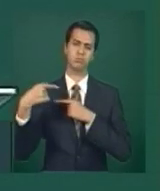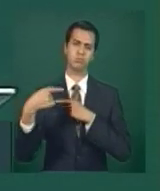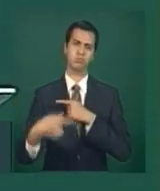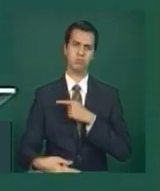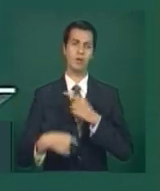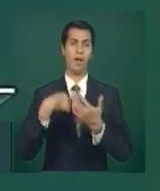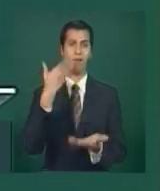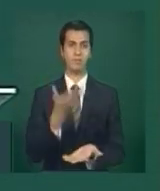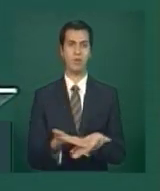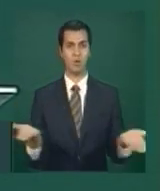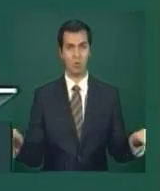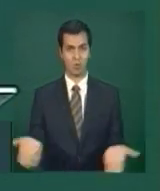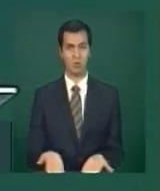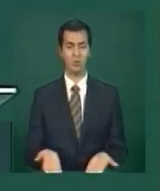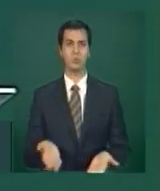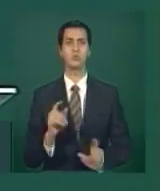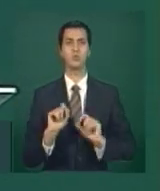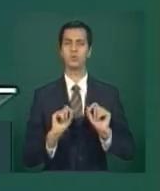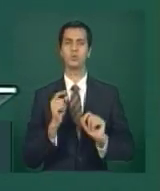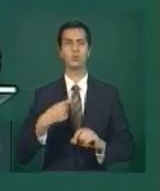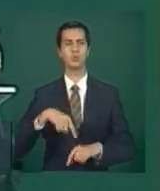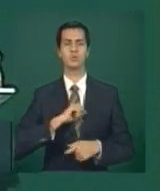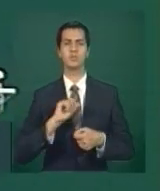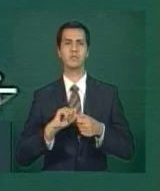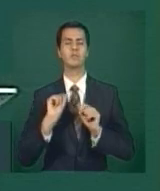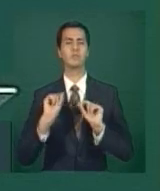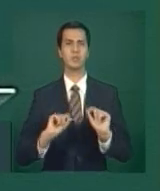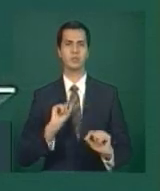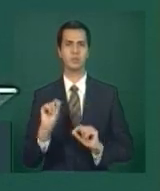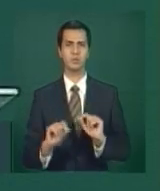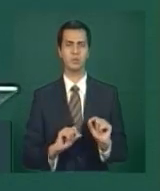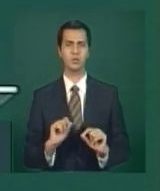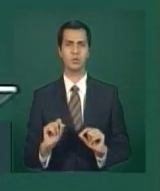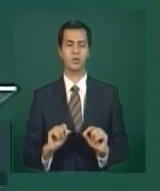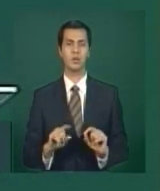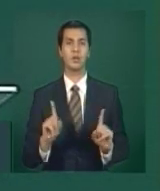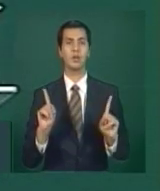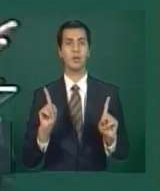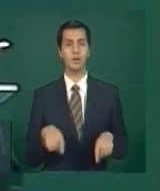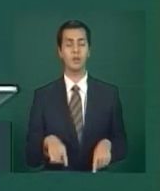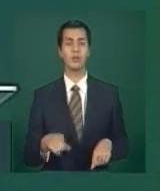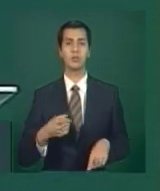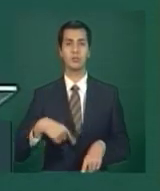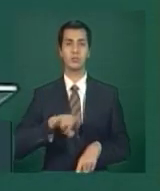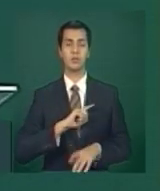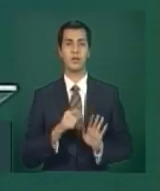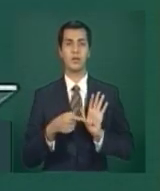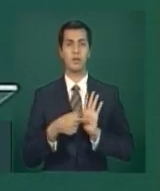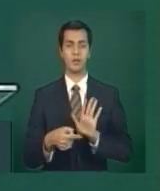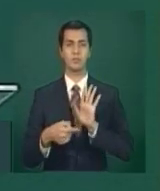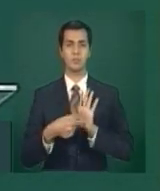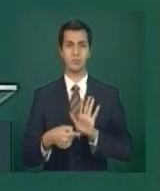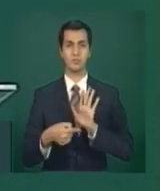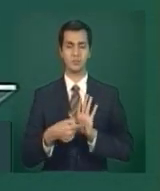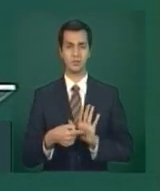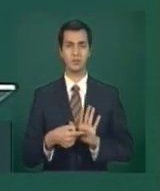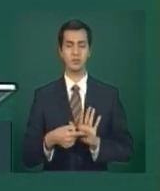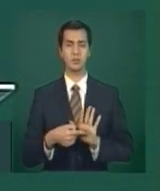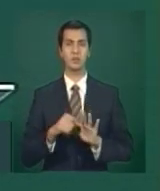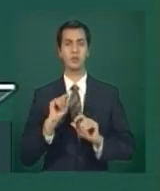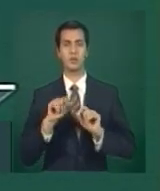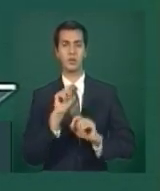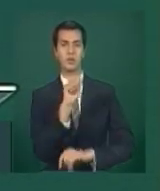foi começar a apresentar os primeiros